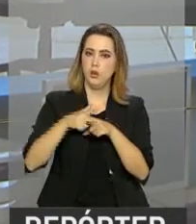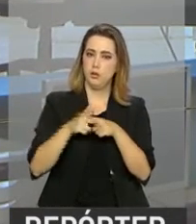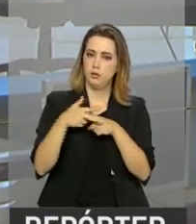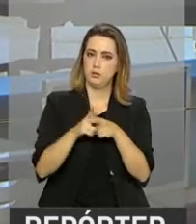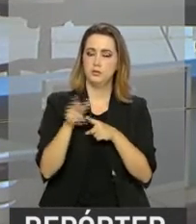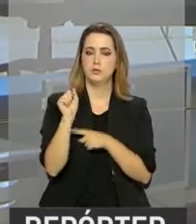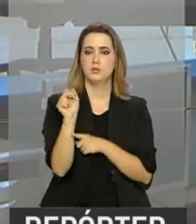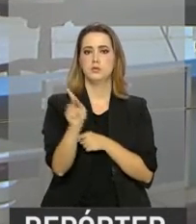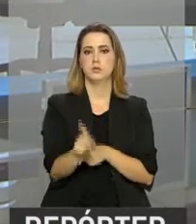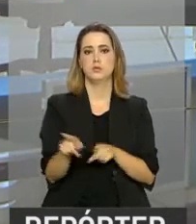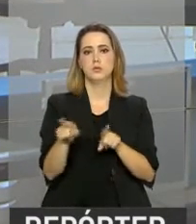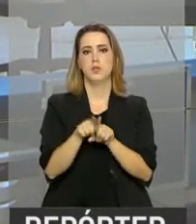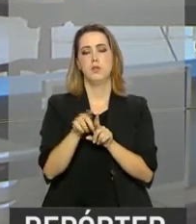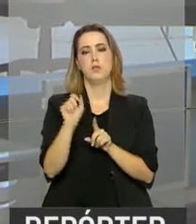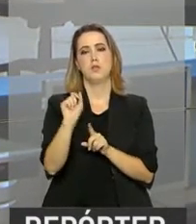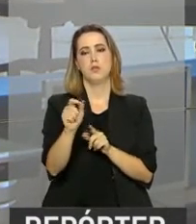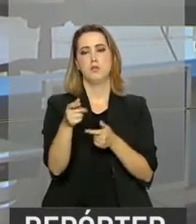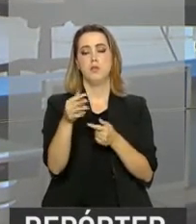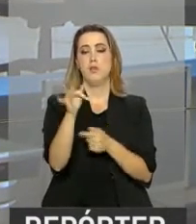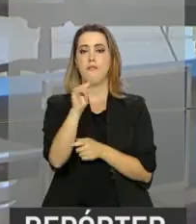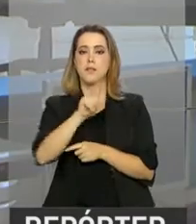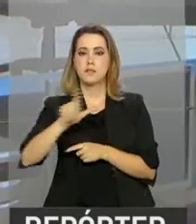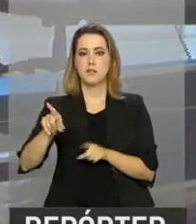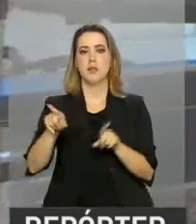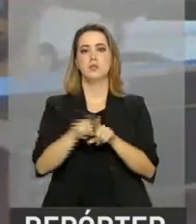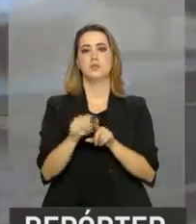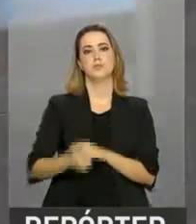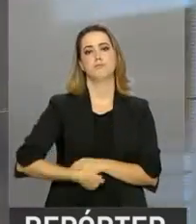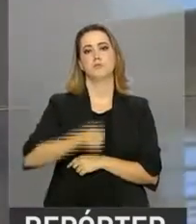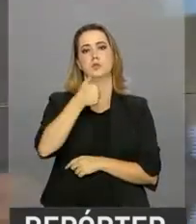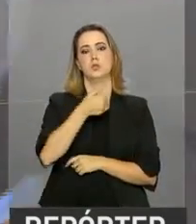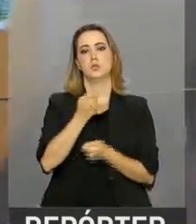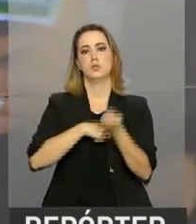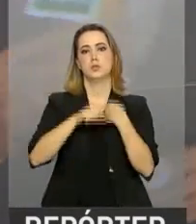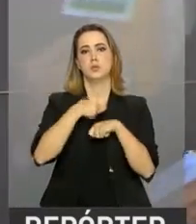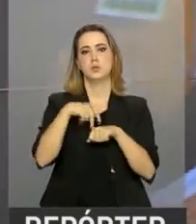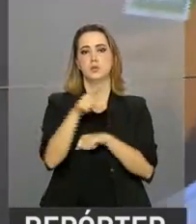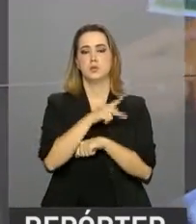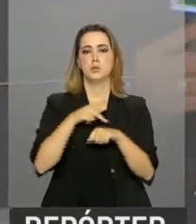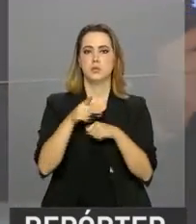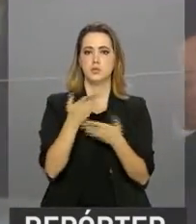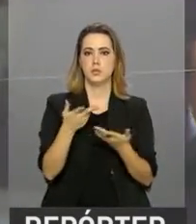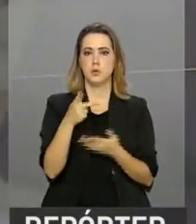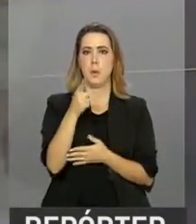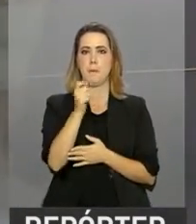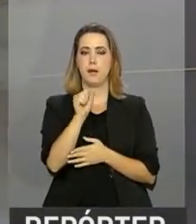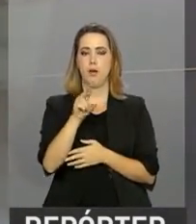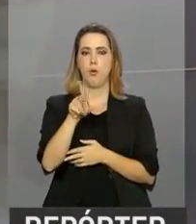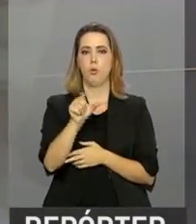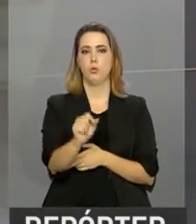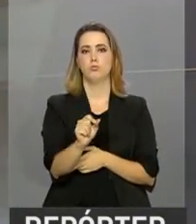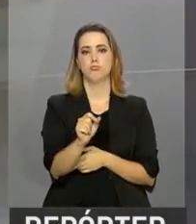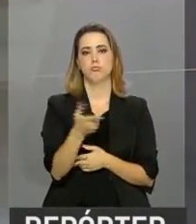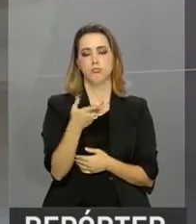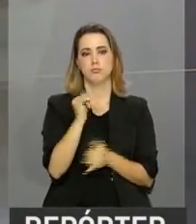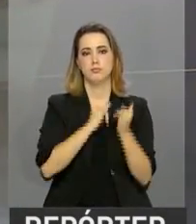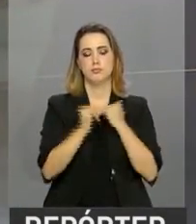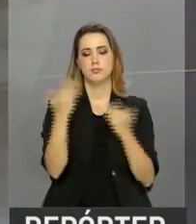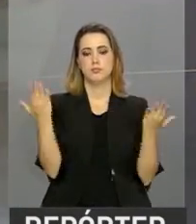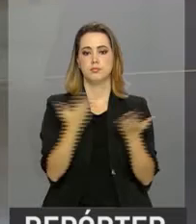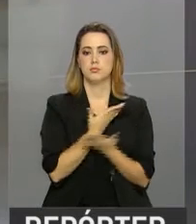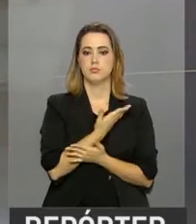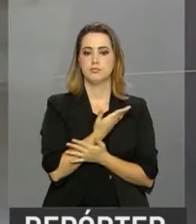essenciais para melhorar o quadro econômico do país. E o repórter Paulo La Sálvia tem as informações para a gente ao vivo. Boa tarde, Paulo.